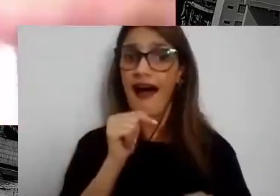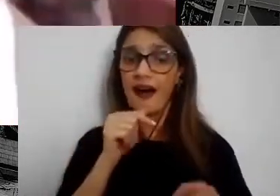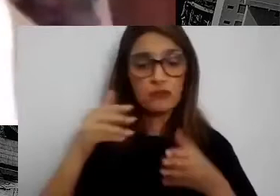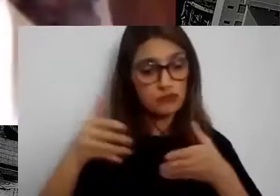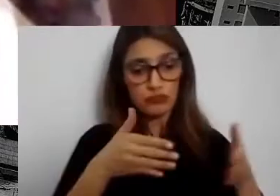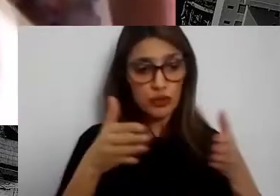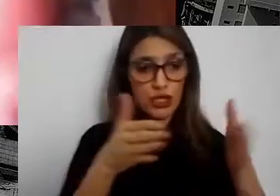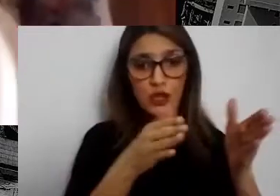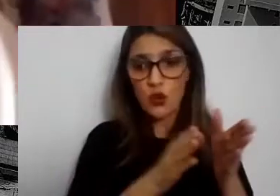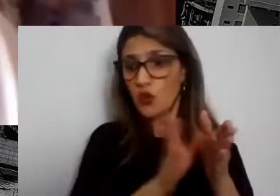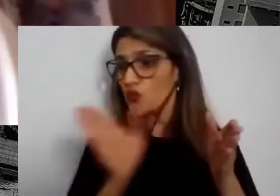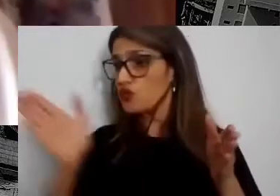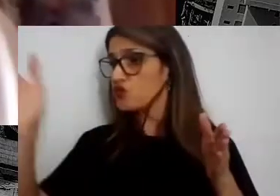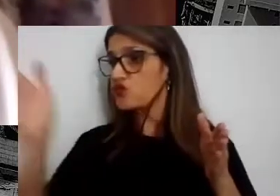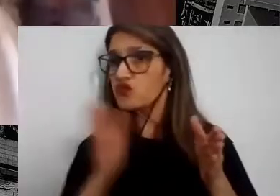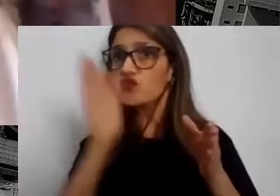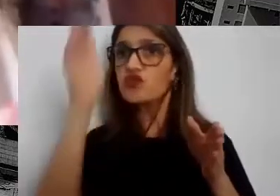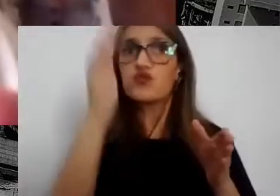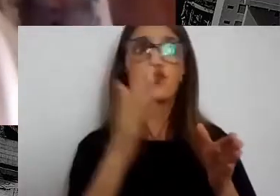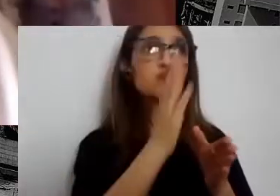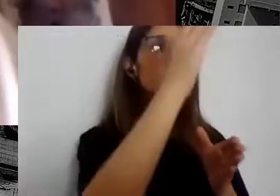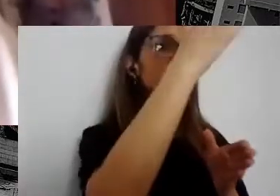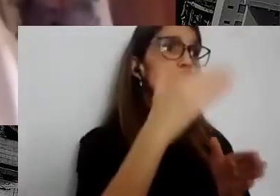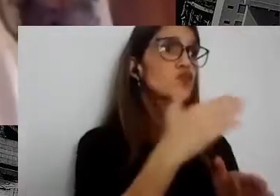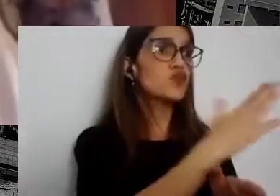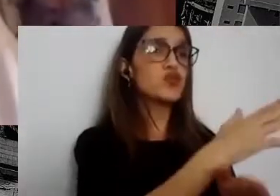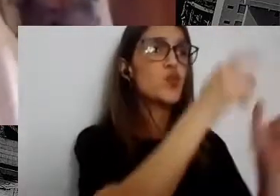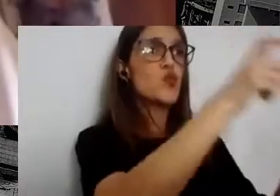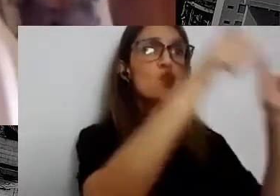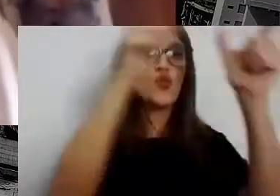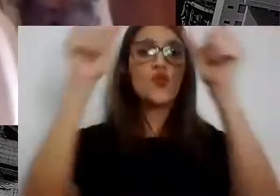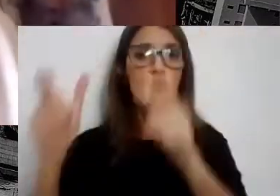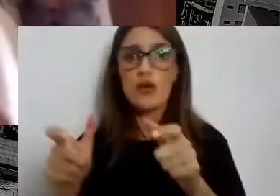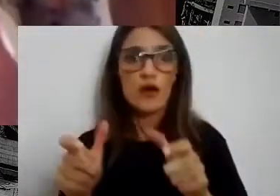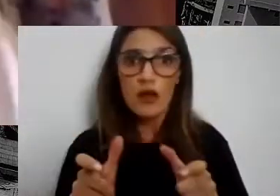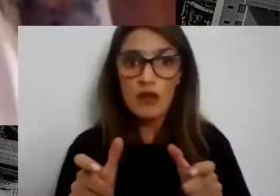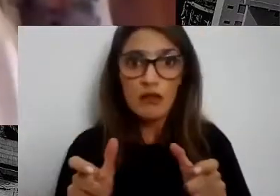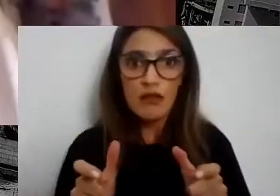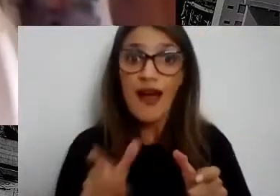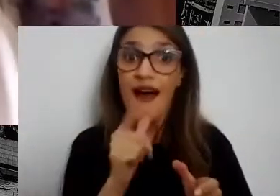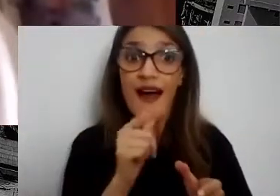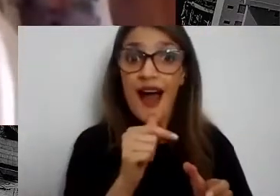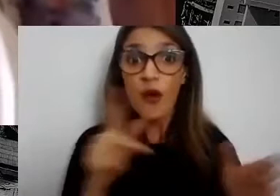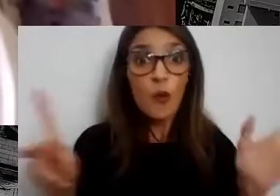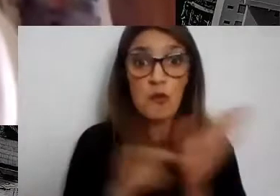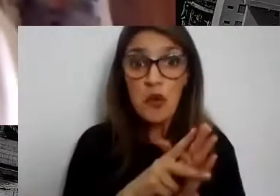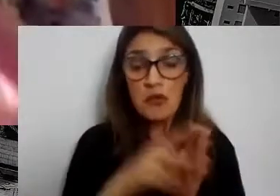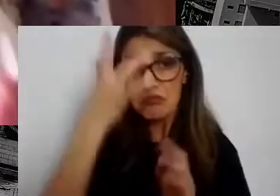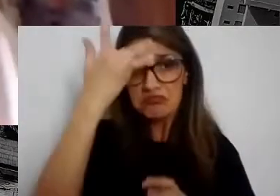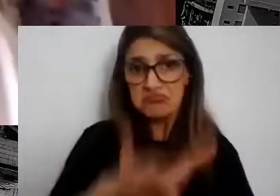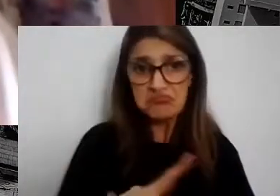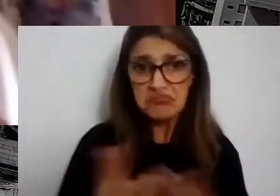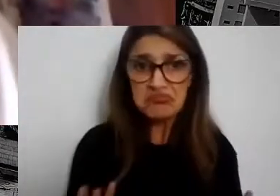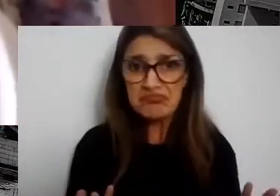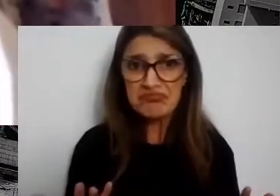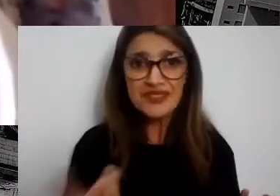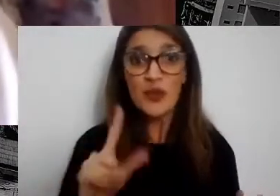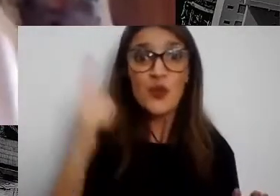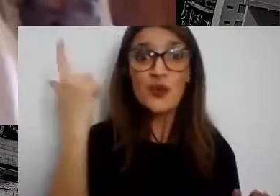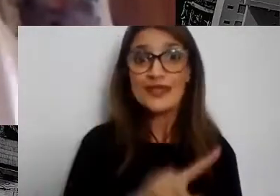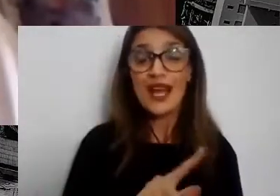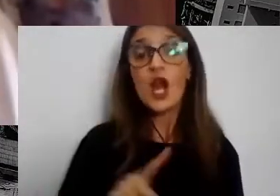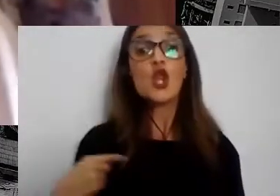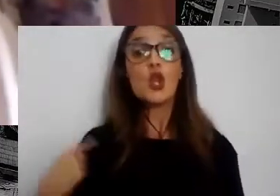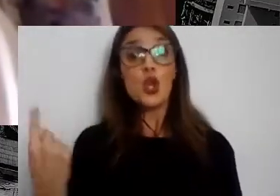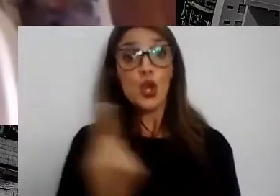país, vai para outro país. Isso é só uma divisão administrativa. Para tratar da água, a gente necessariamente tem que